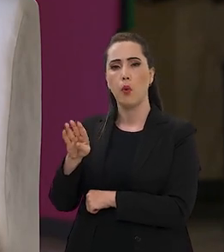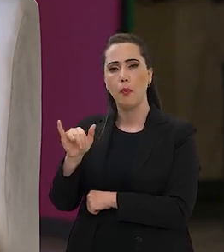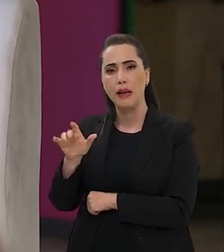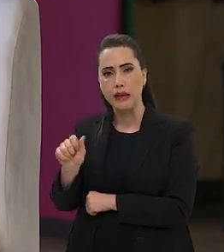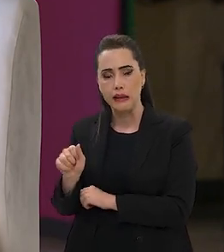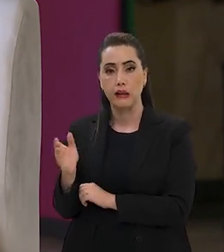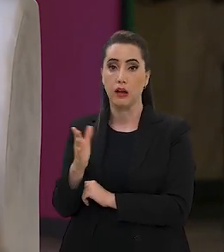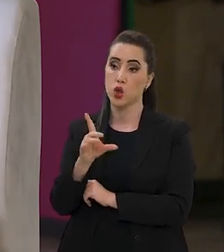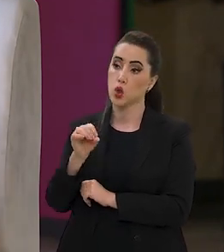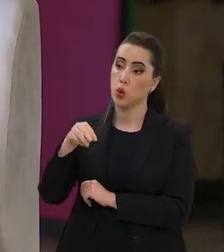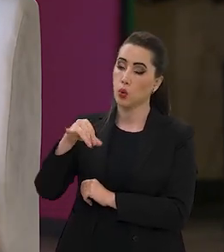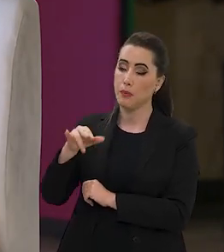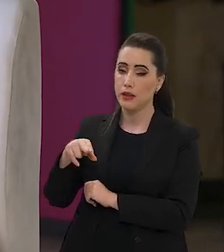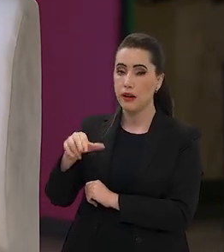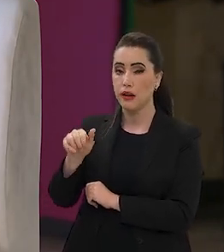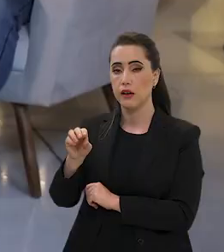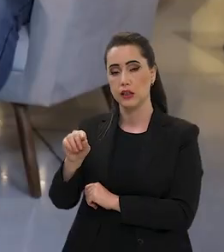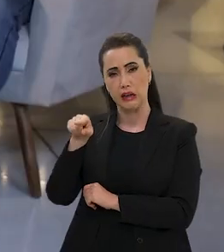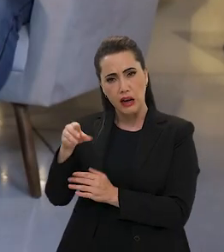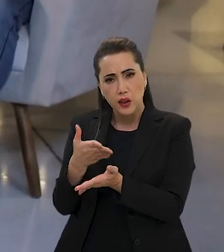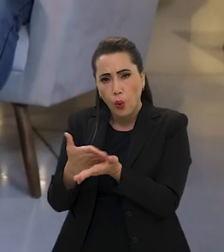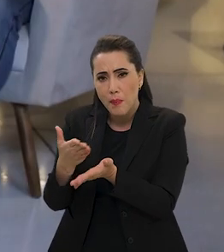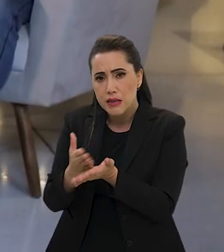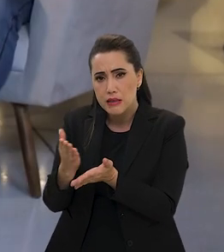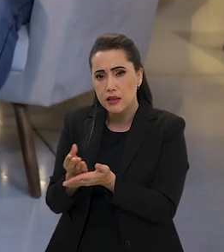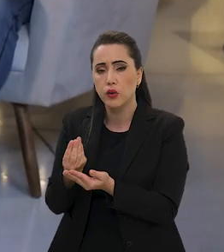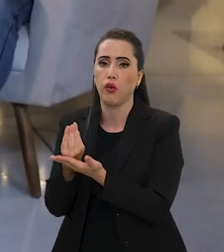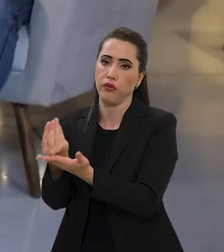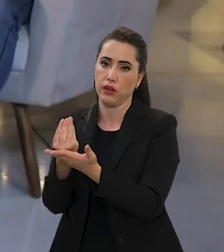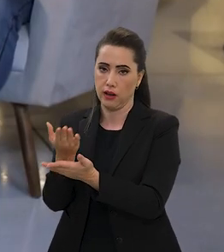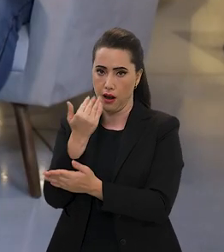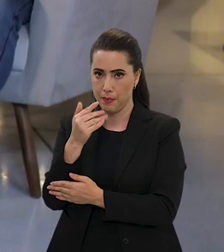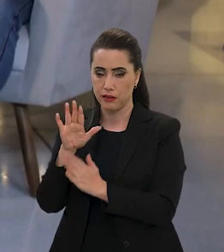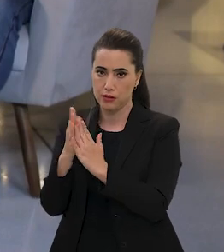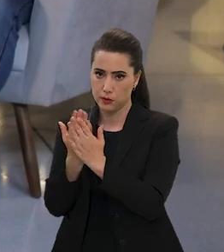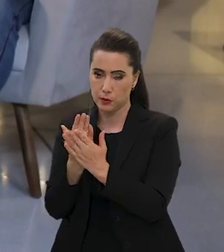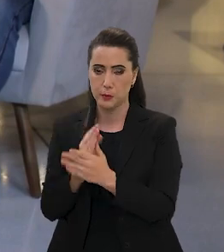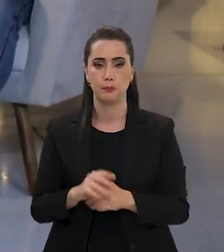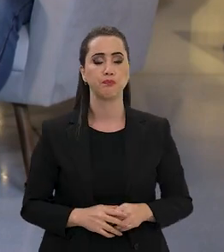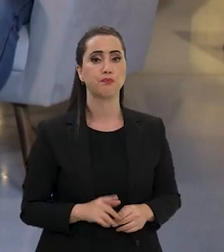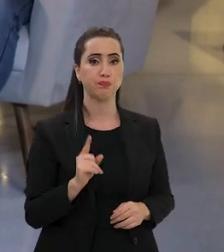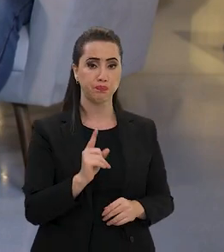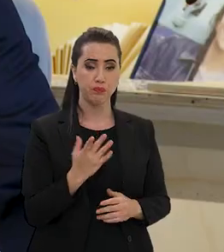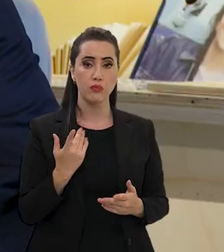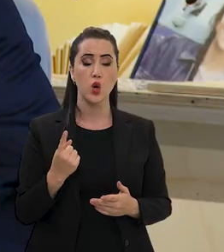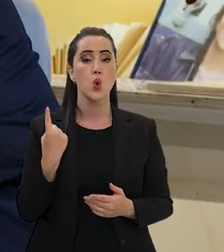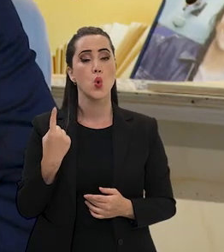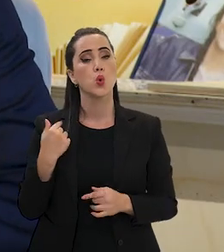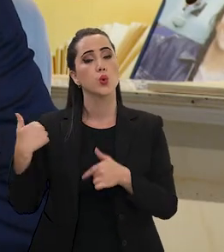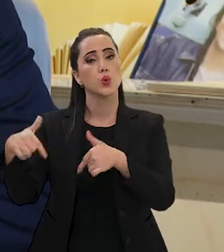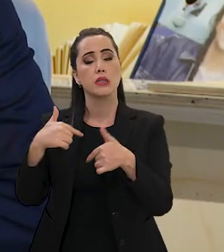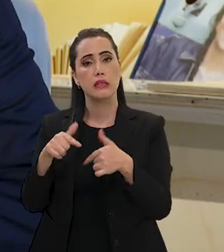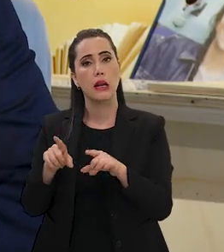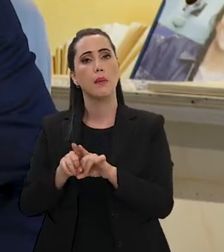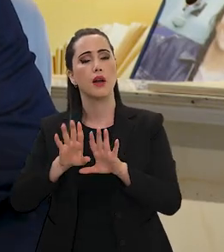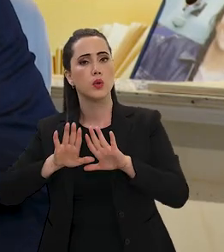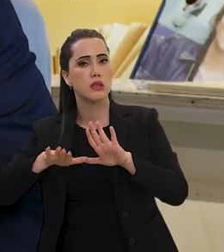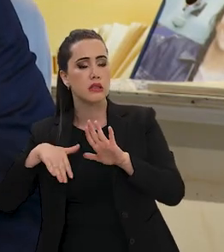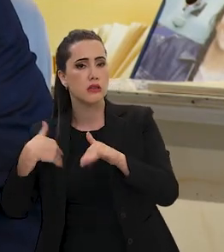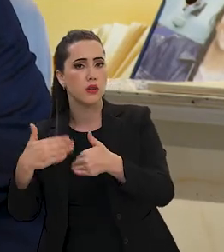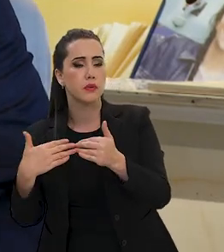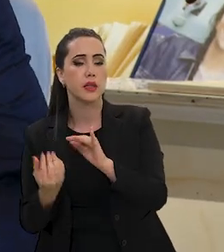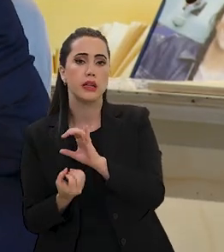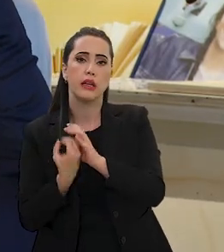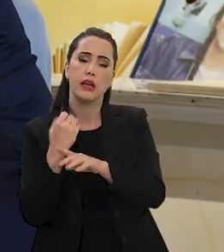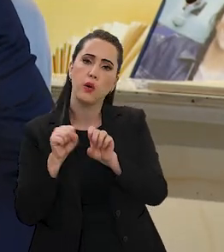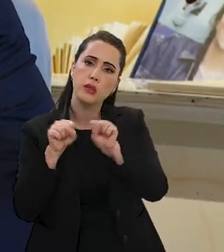primeiros passos na universalização da alimentação escolar. E uma das ideias agora do Ministério da Educação, do FNDE, desse trabalho que vocês